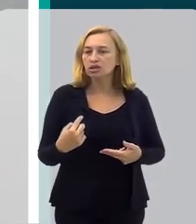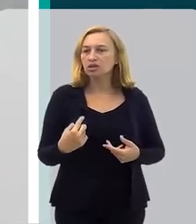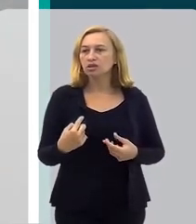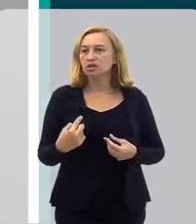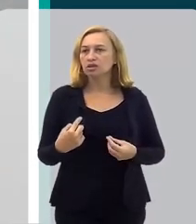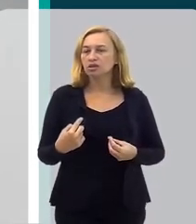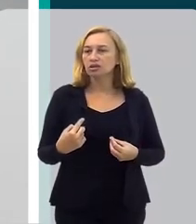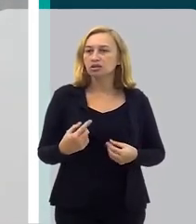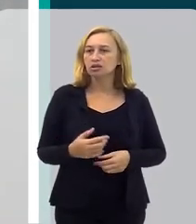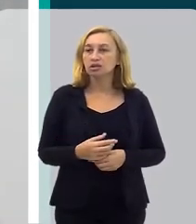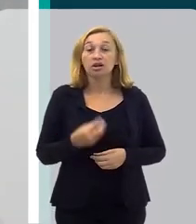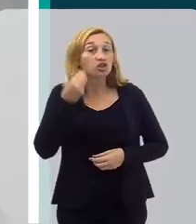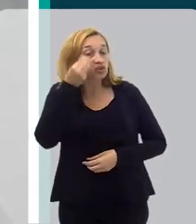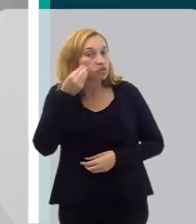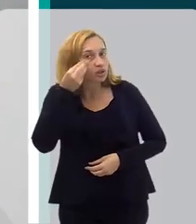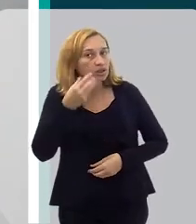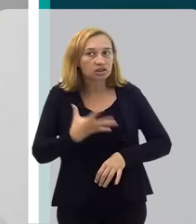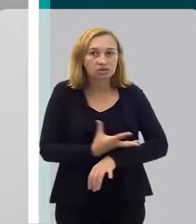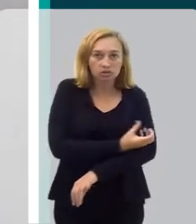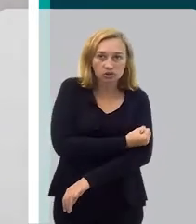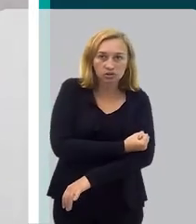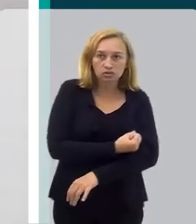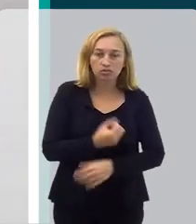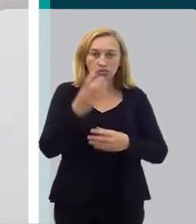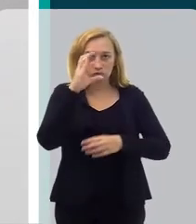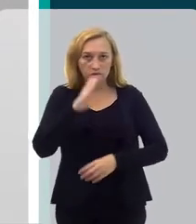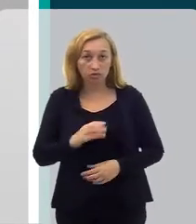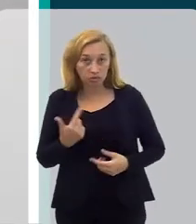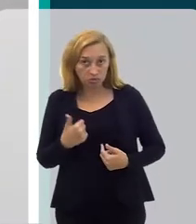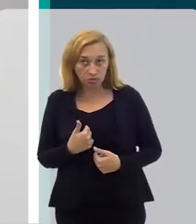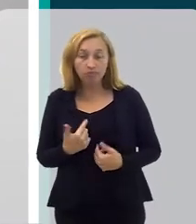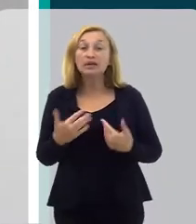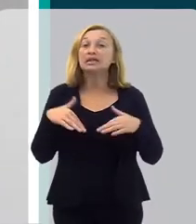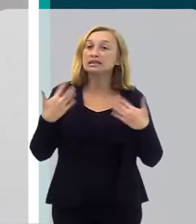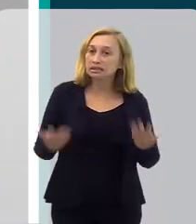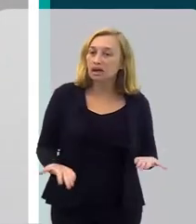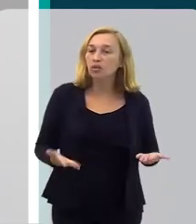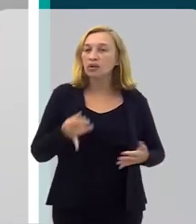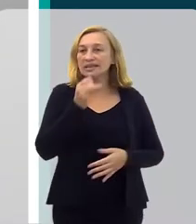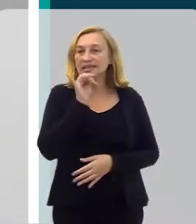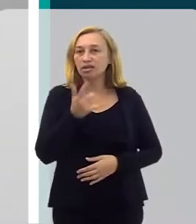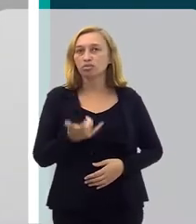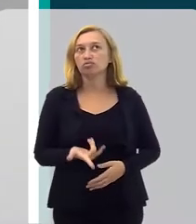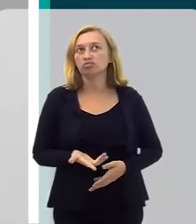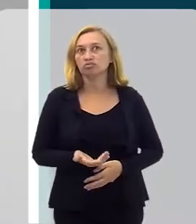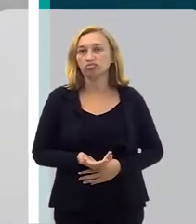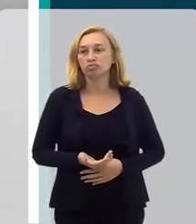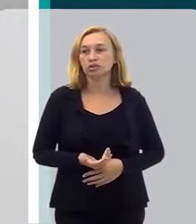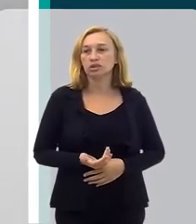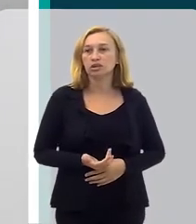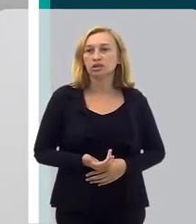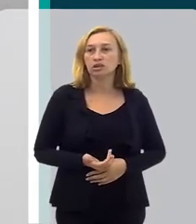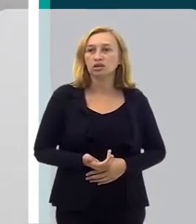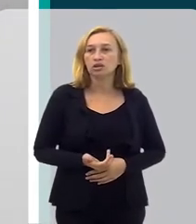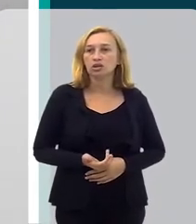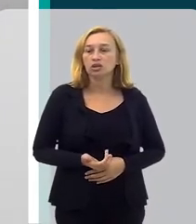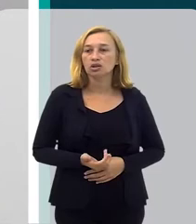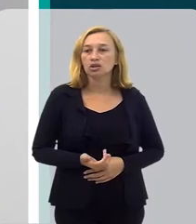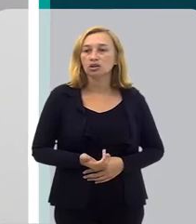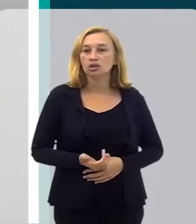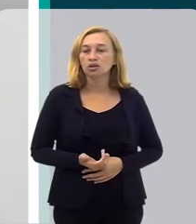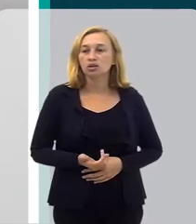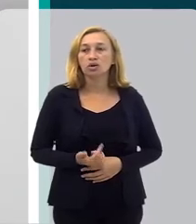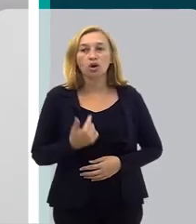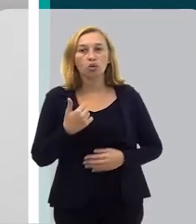influenciar na minha experiência emocional e no meu comportamento. Então, por exemplo, se eu